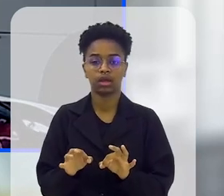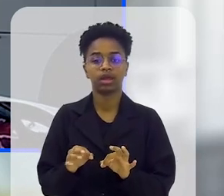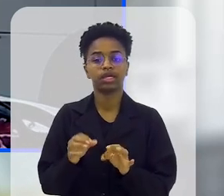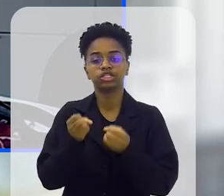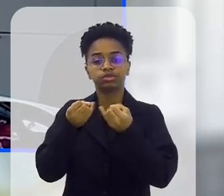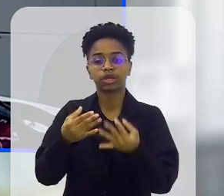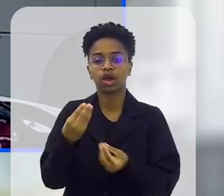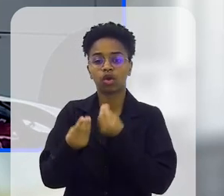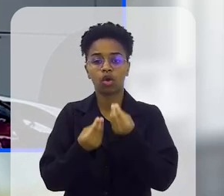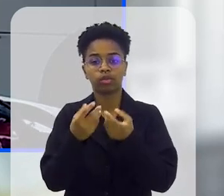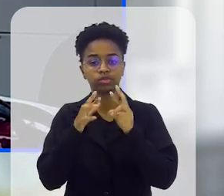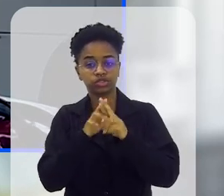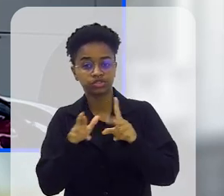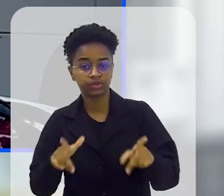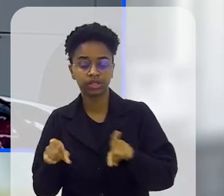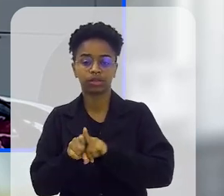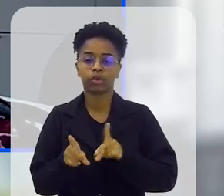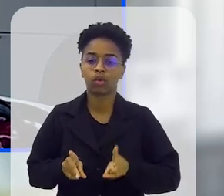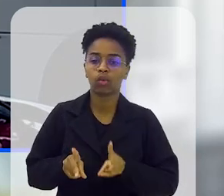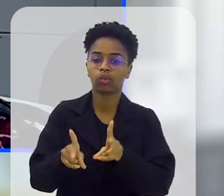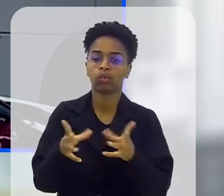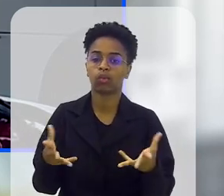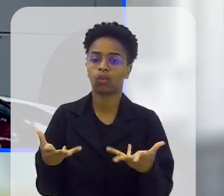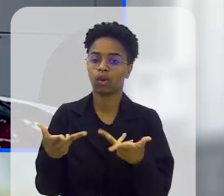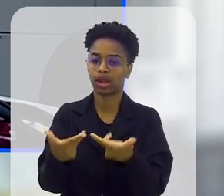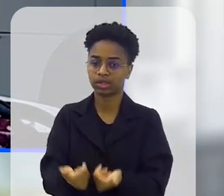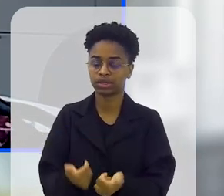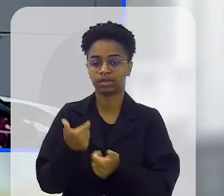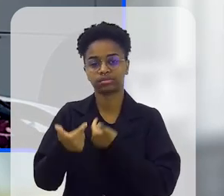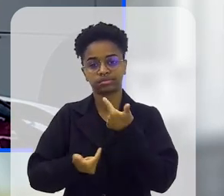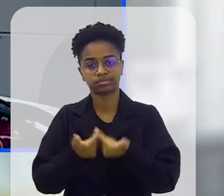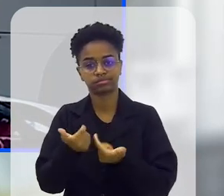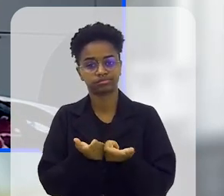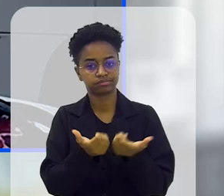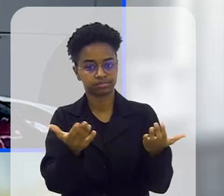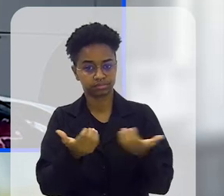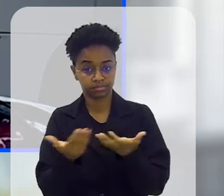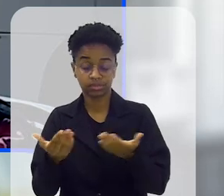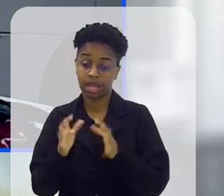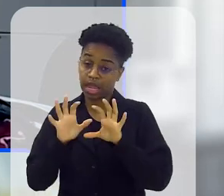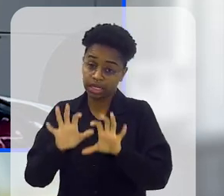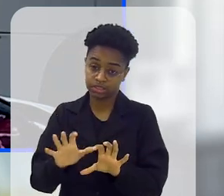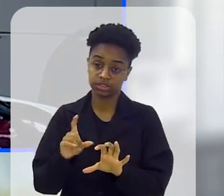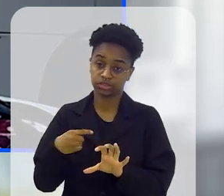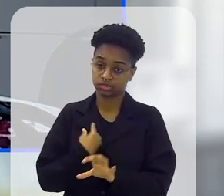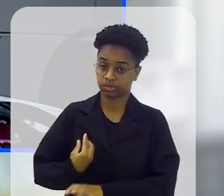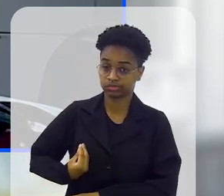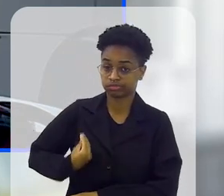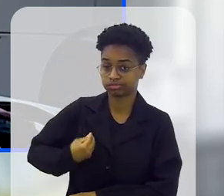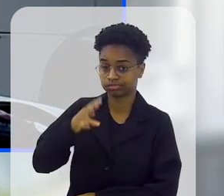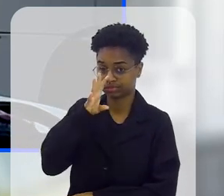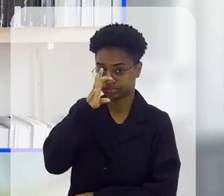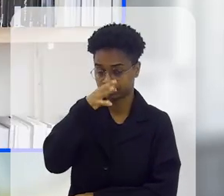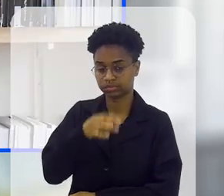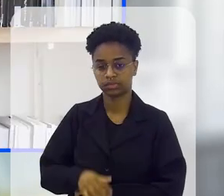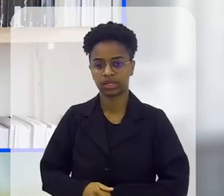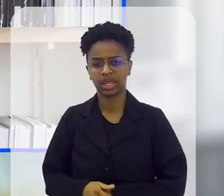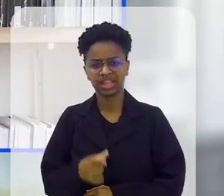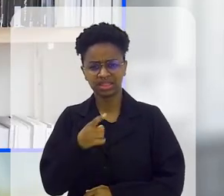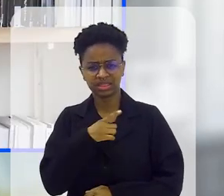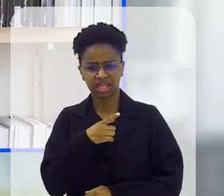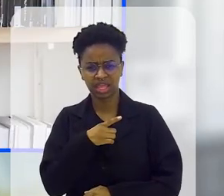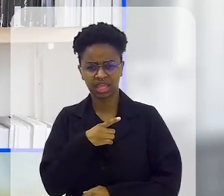explicar essa diferença, para a gente poder manter a qualidade dos serviços oferecidos, é assim que a gente sobrevive. Entendi.